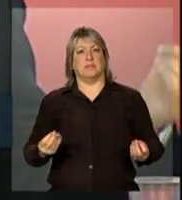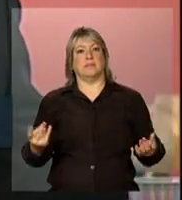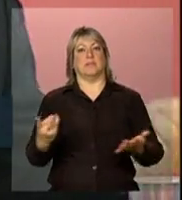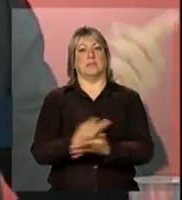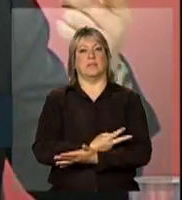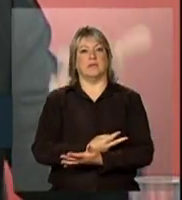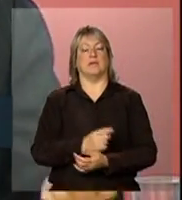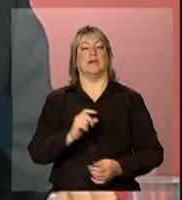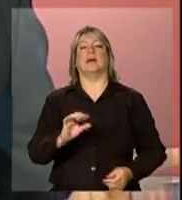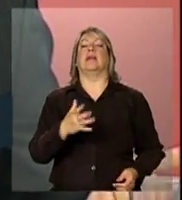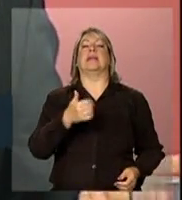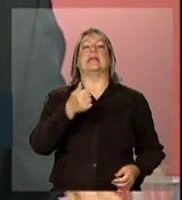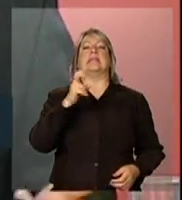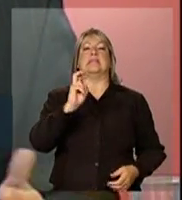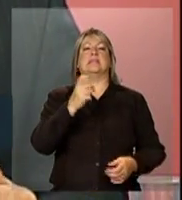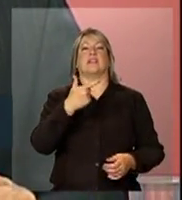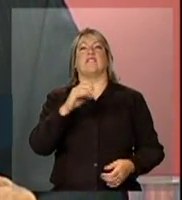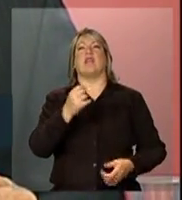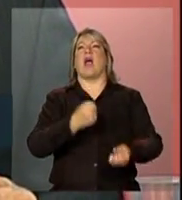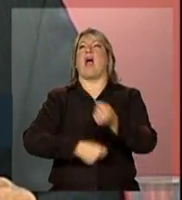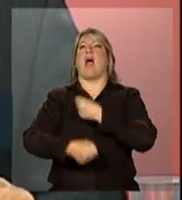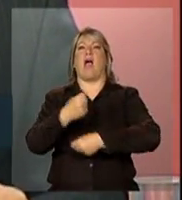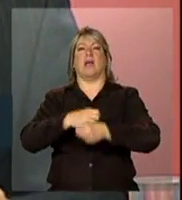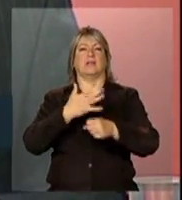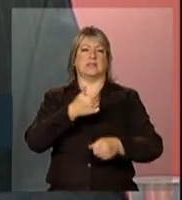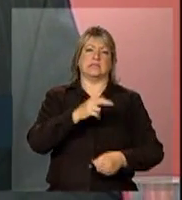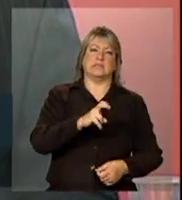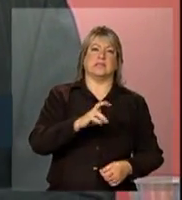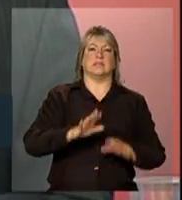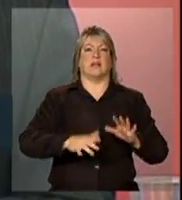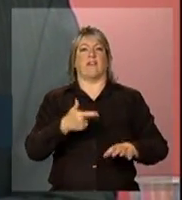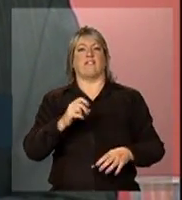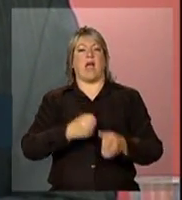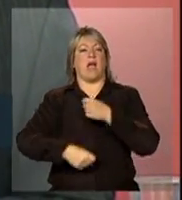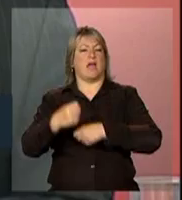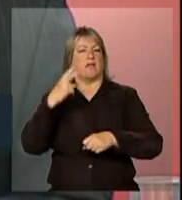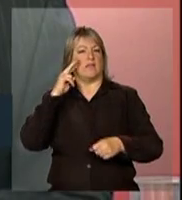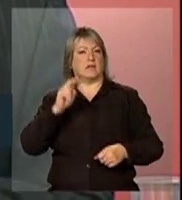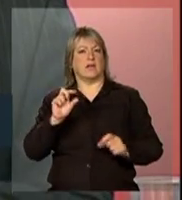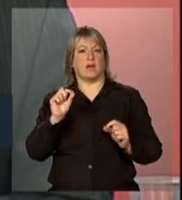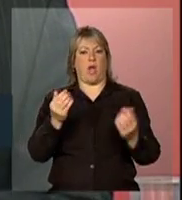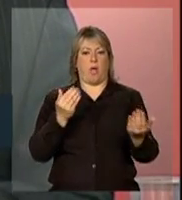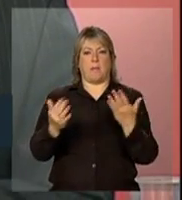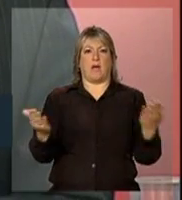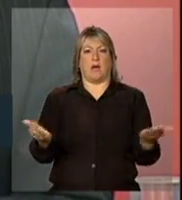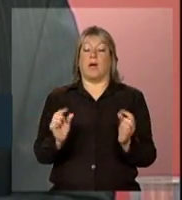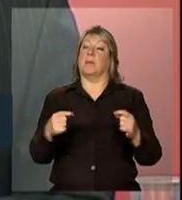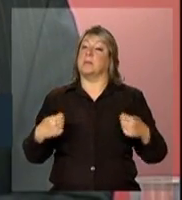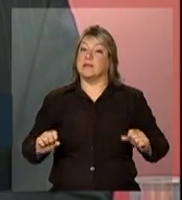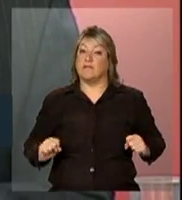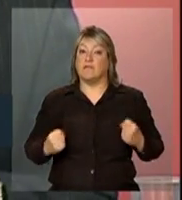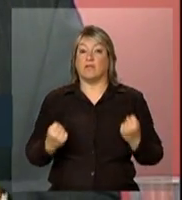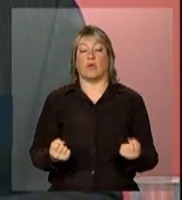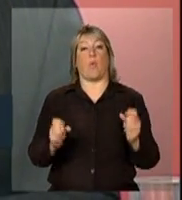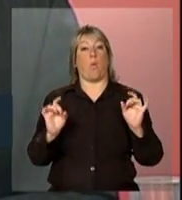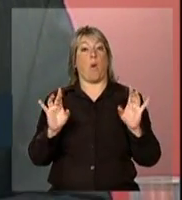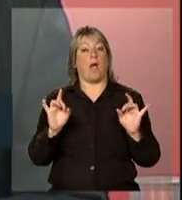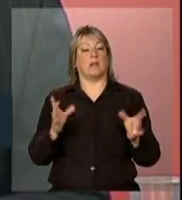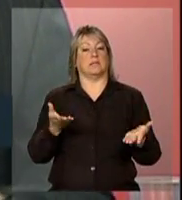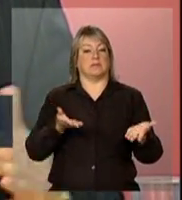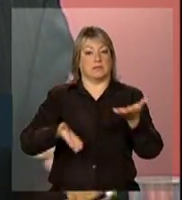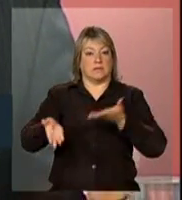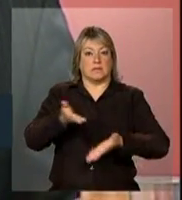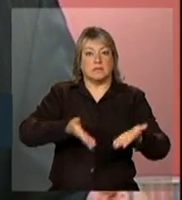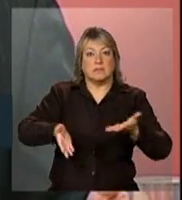15, 20 anos atrás, no Emílio Ribas há 15, 20 anos atrás. Então, reforçarmos cada vez mais a qualidade dos